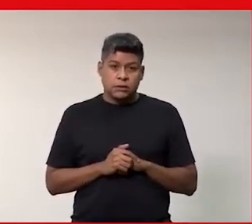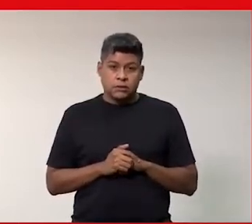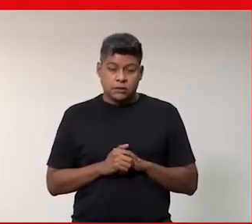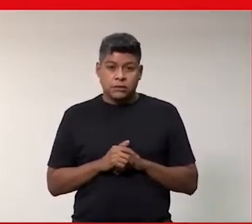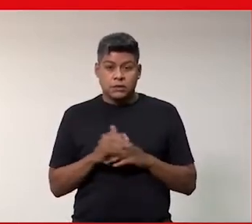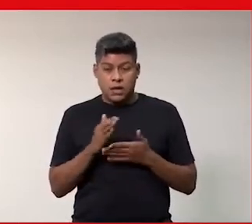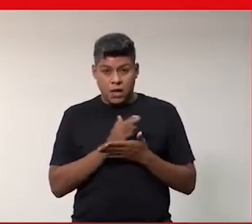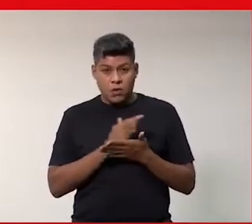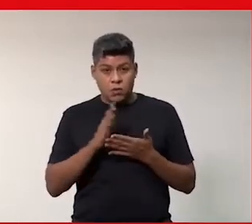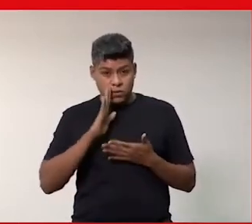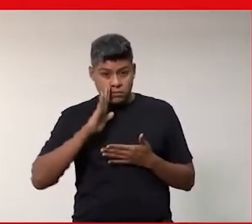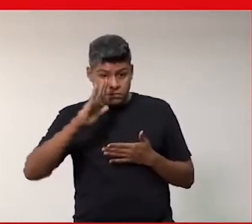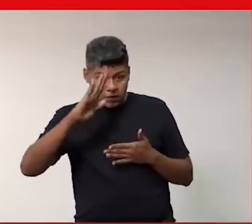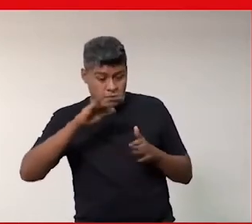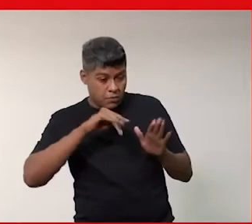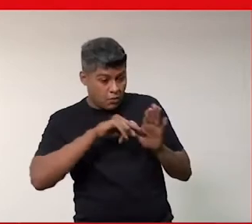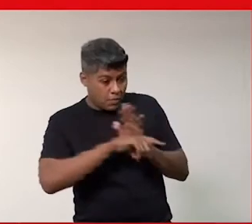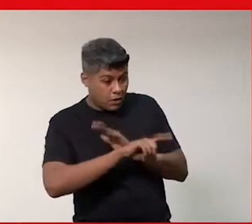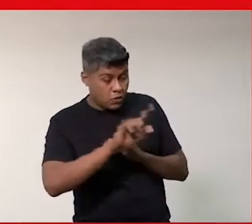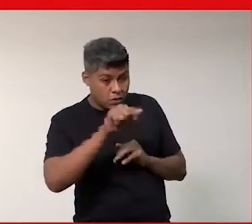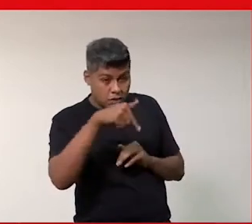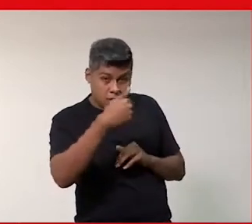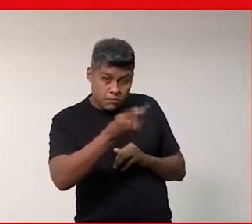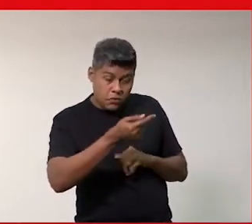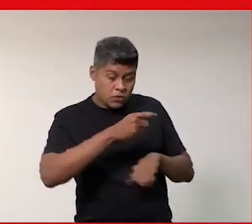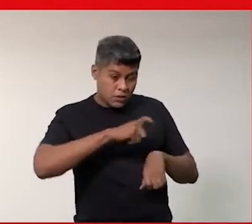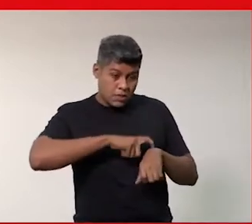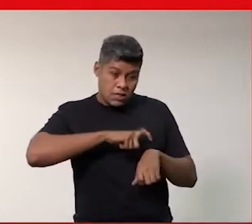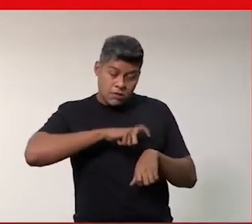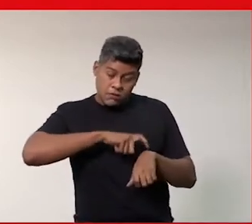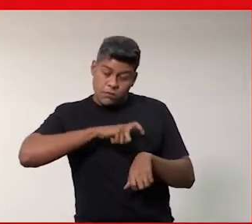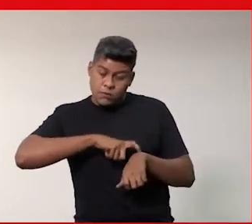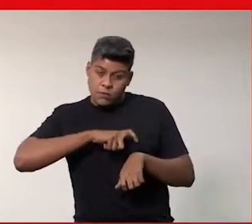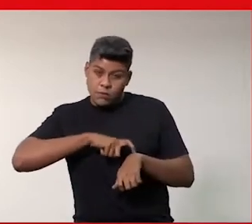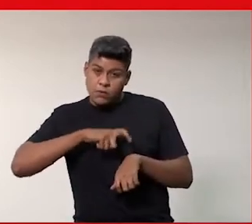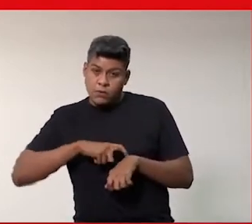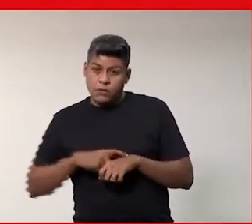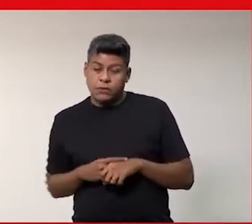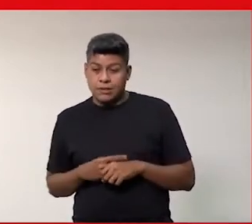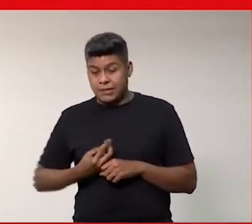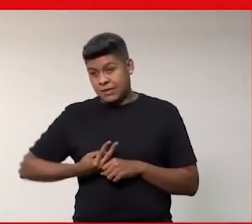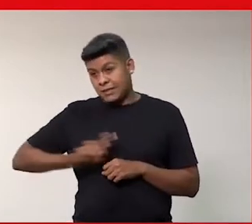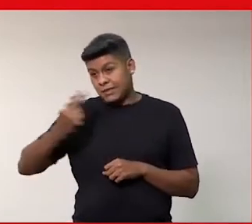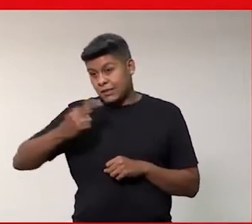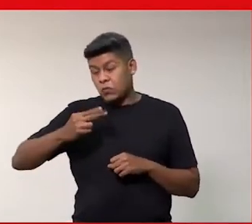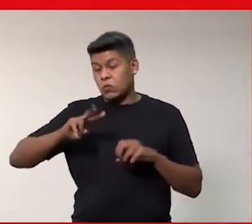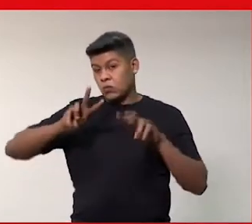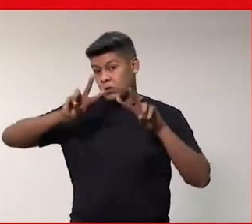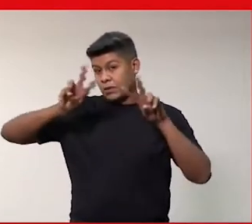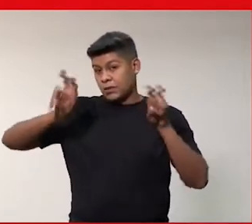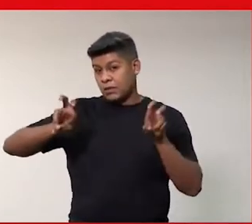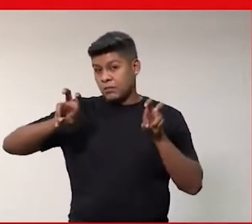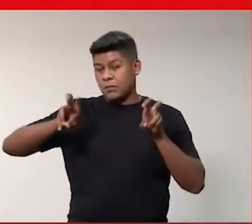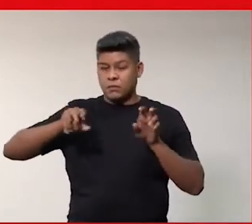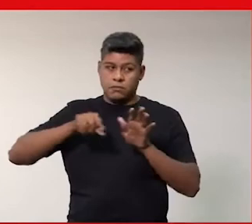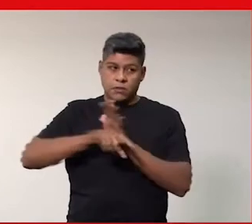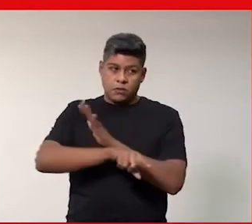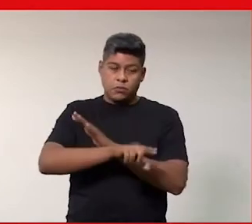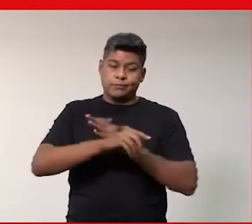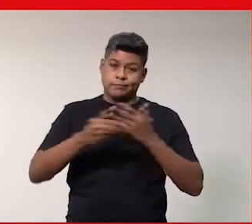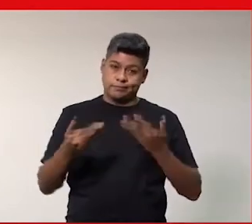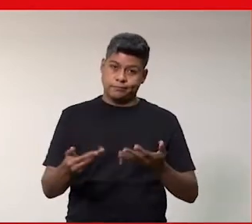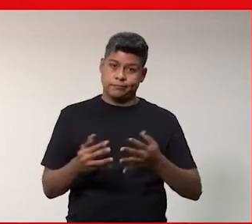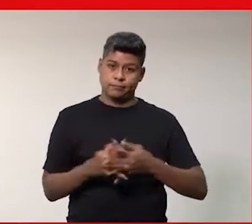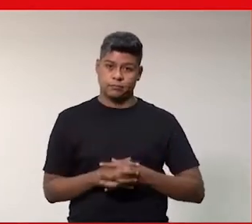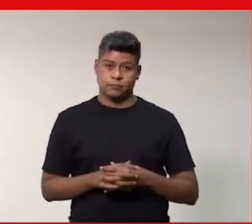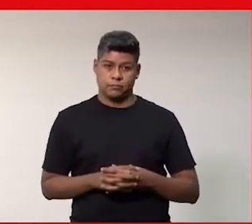principais perguntas e depois se a gente tiver mais tempo a gente passa para uma segunda rodada de perguntas então assim